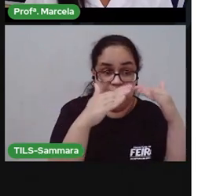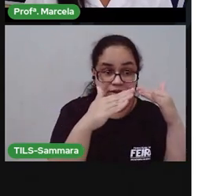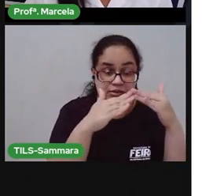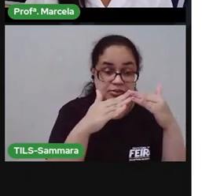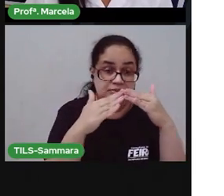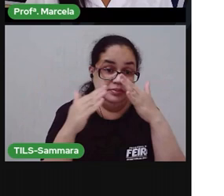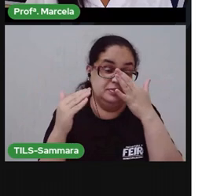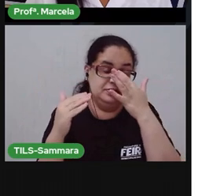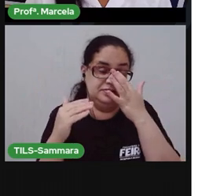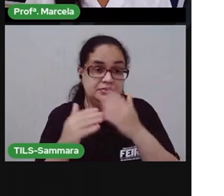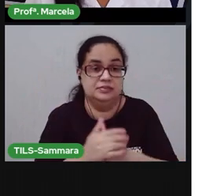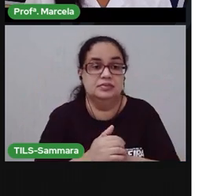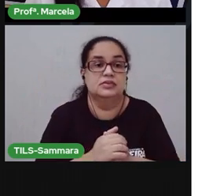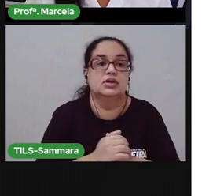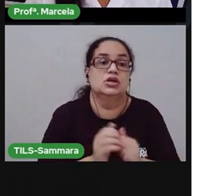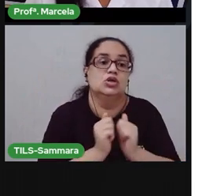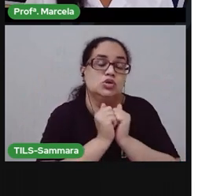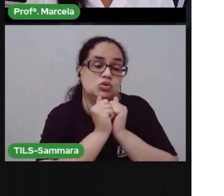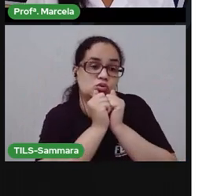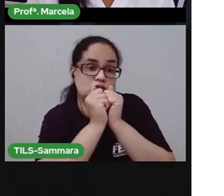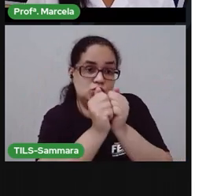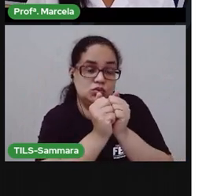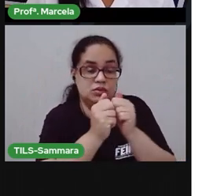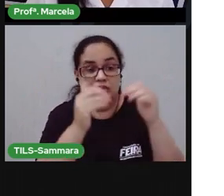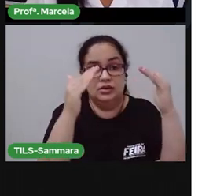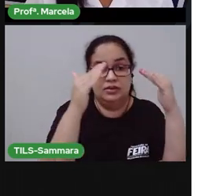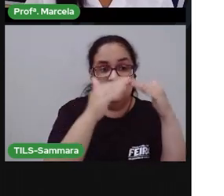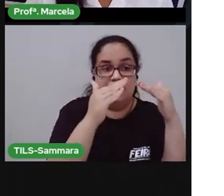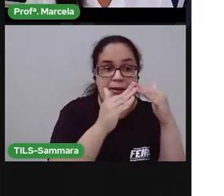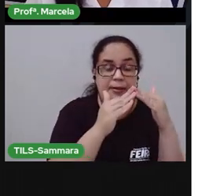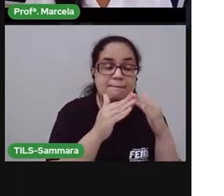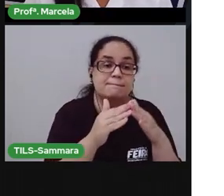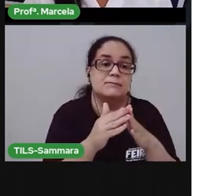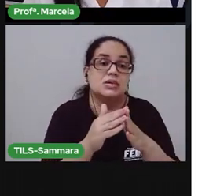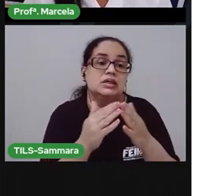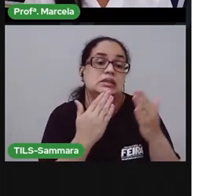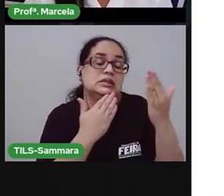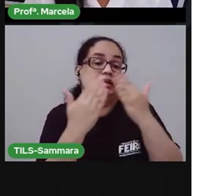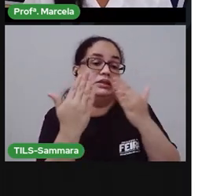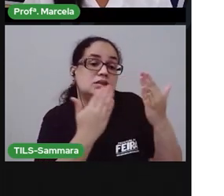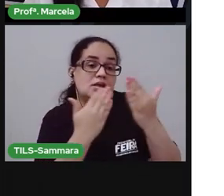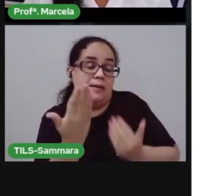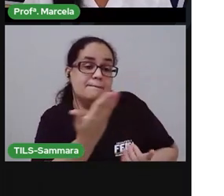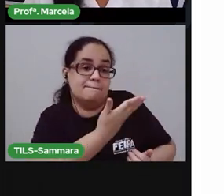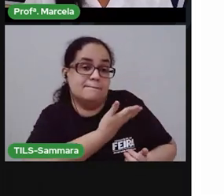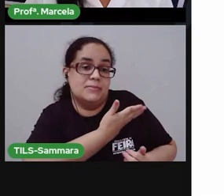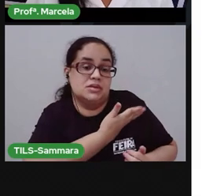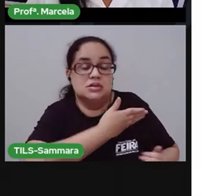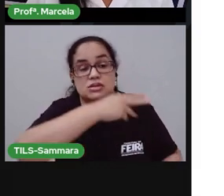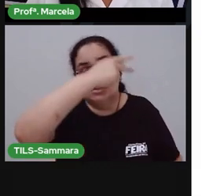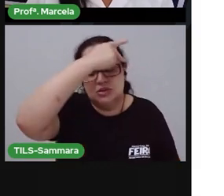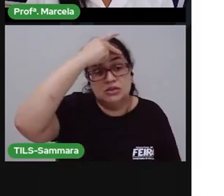que moram naquela casa, que compõem aquele Lá. Pelas relações dessas pessoas.